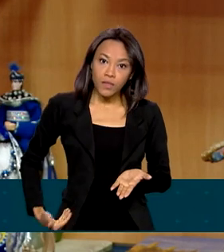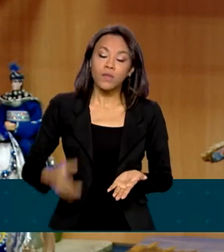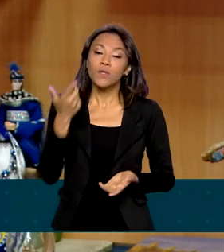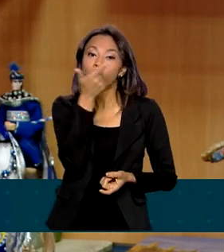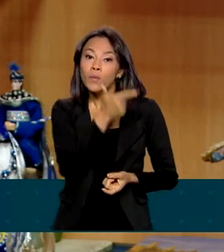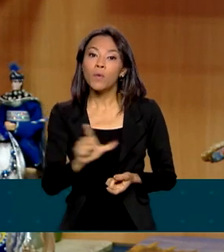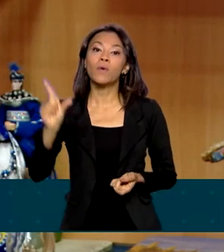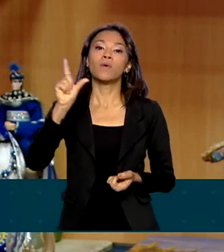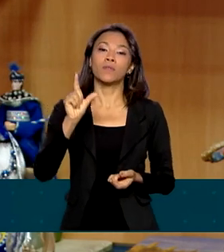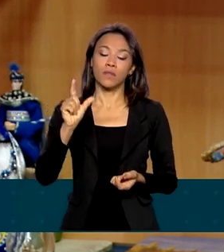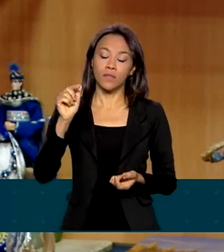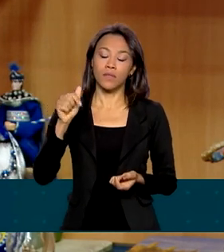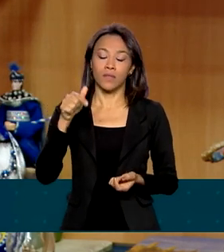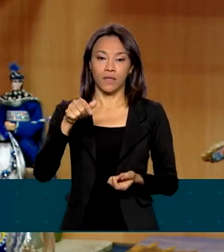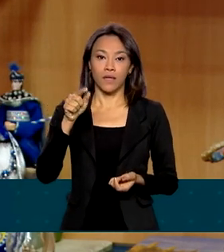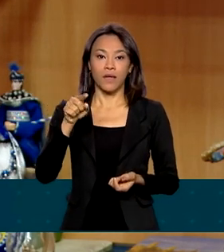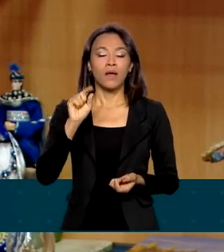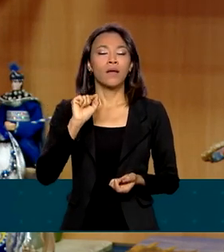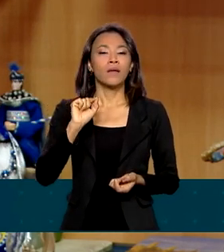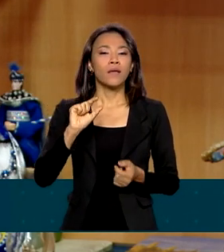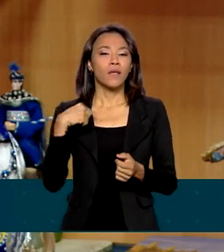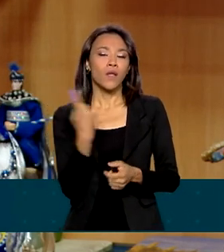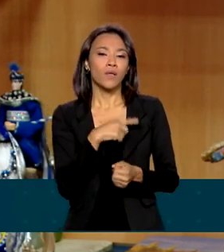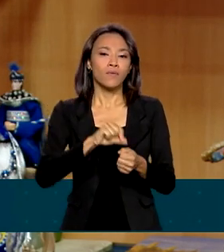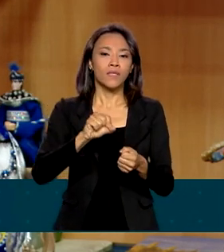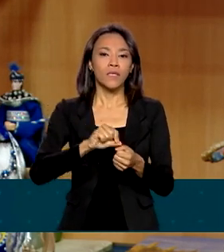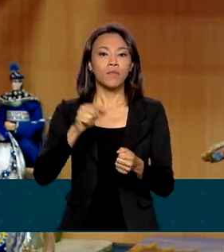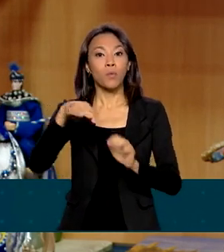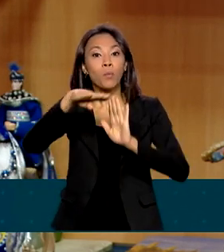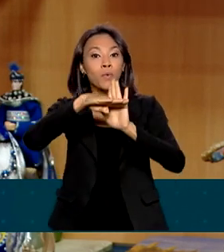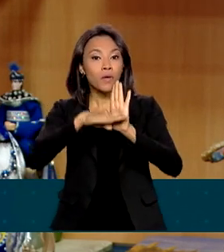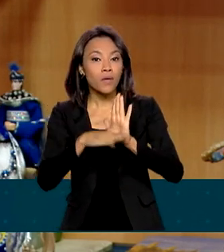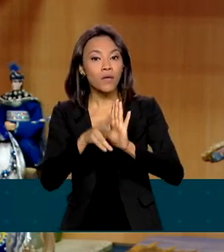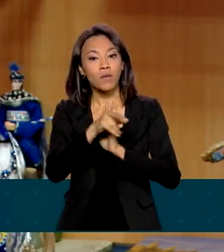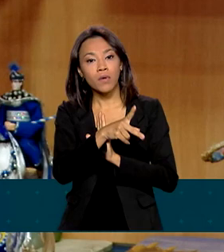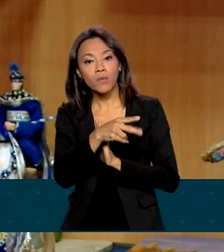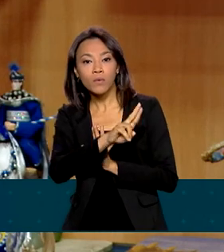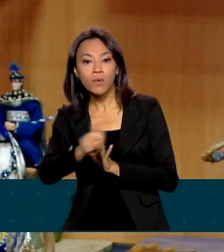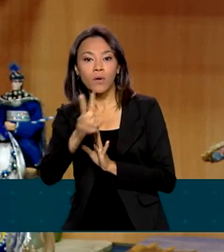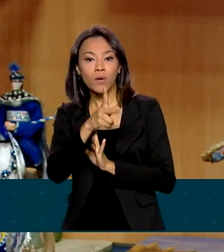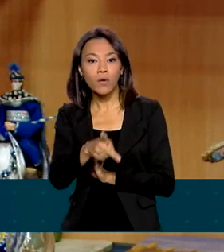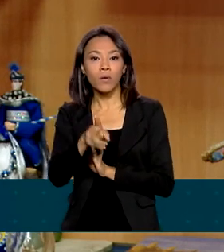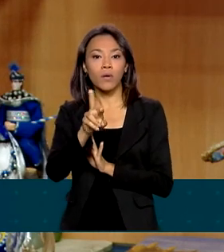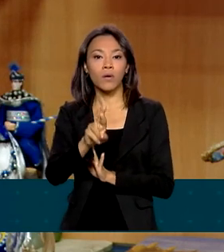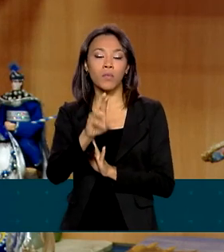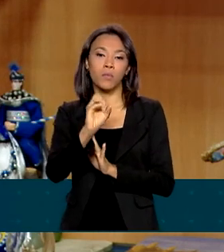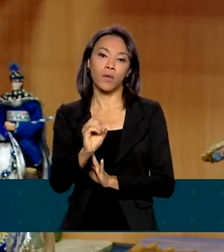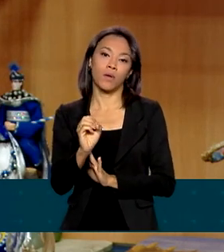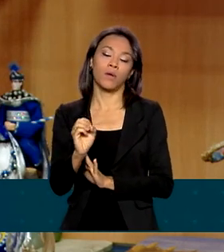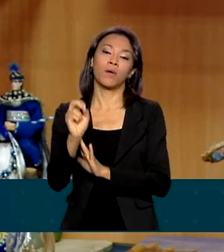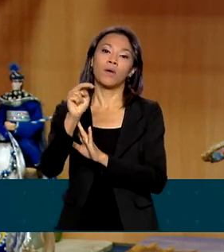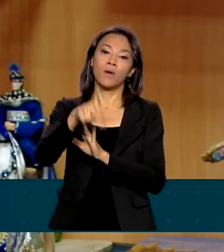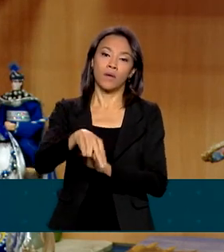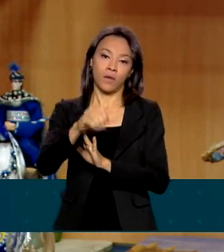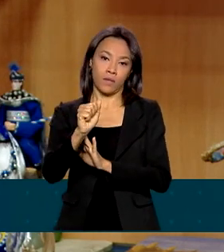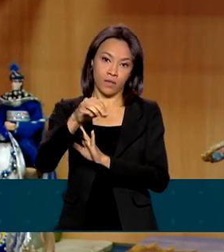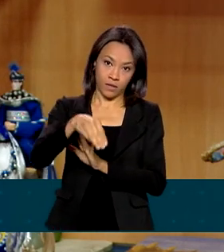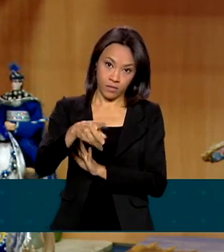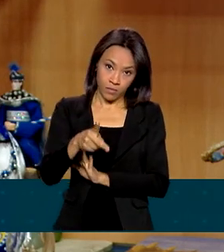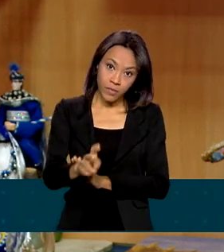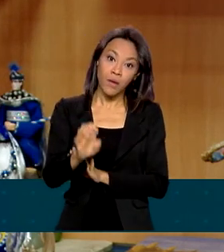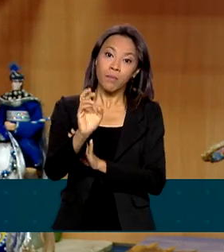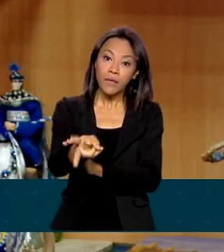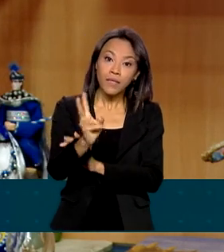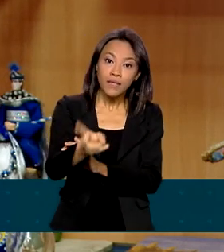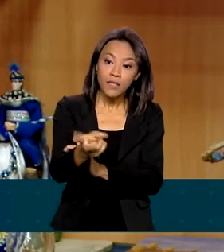fizemos em parceria foi o PRONAMP, que contemplou 20% do setor de eventos também, mantendo o fluxo de caixa das